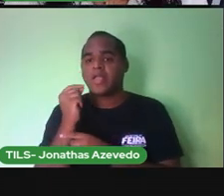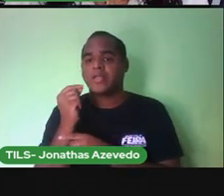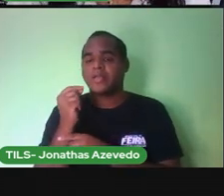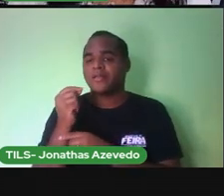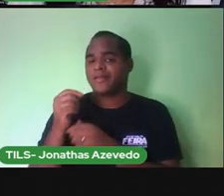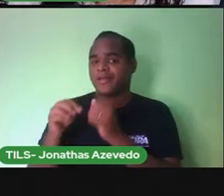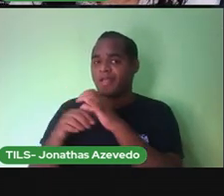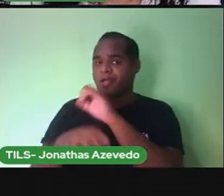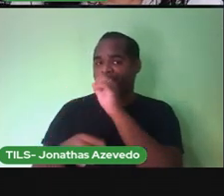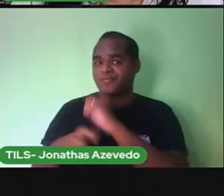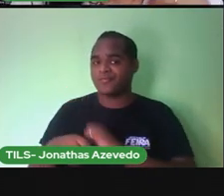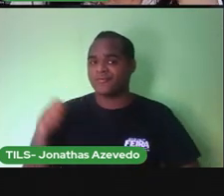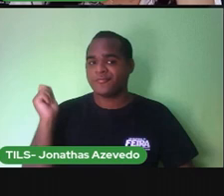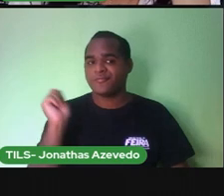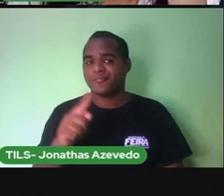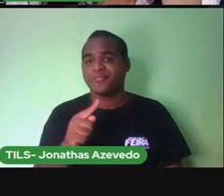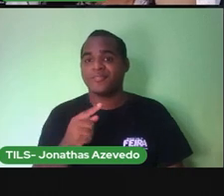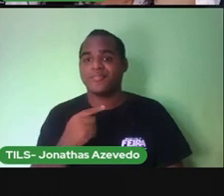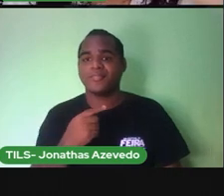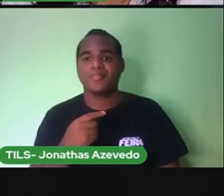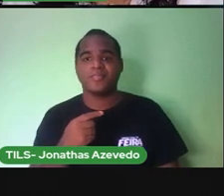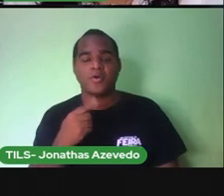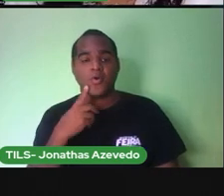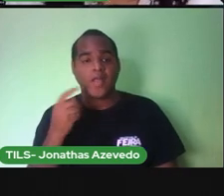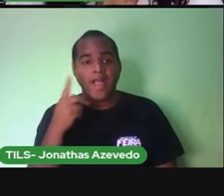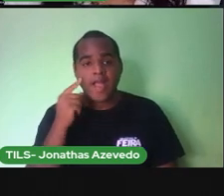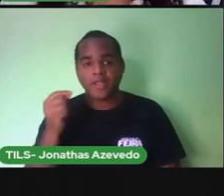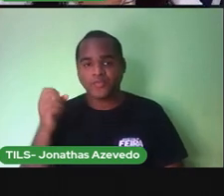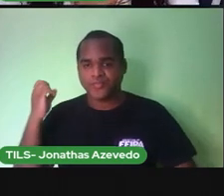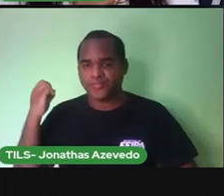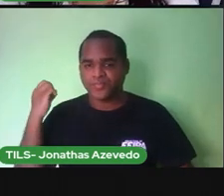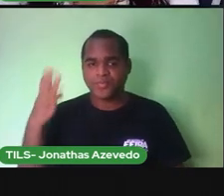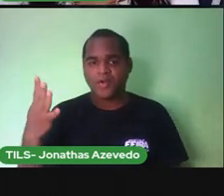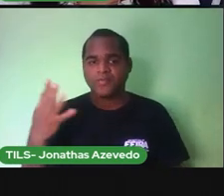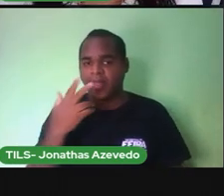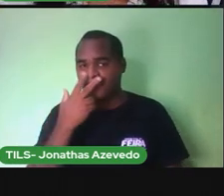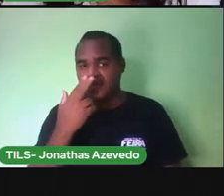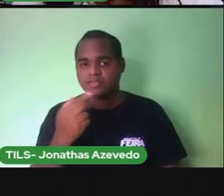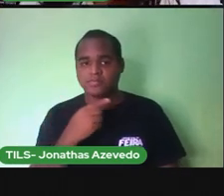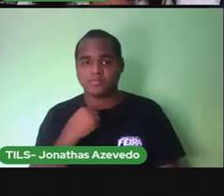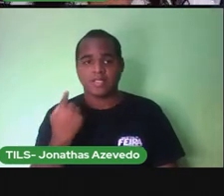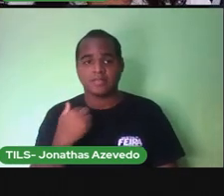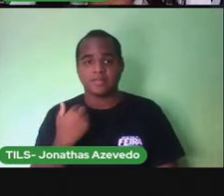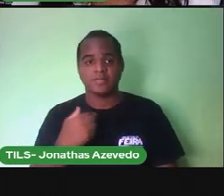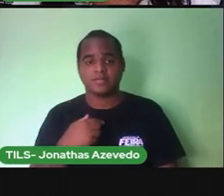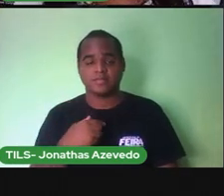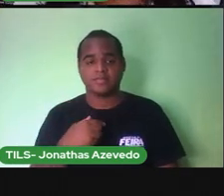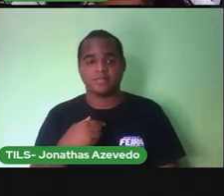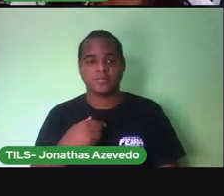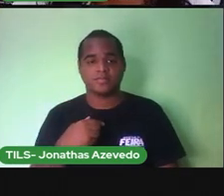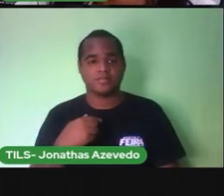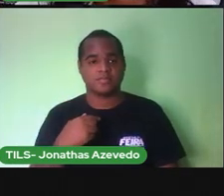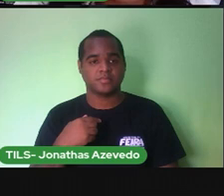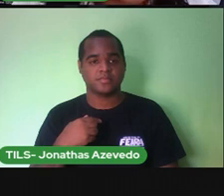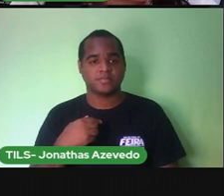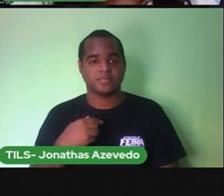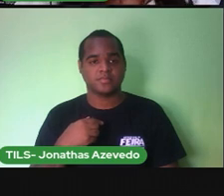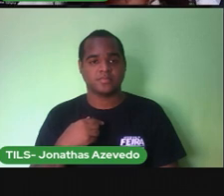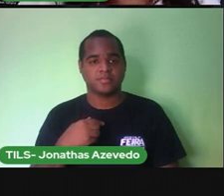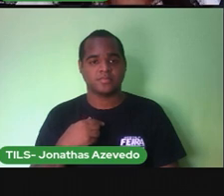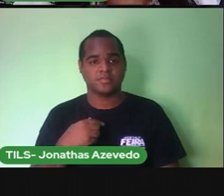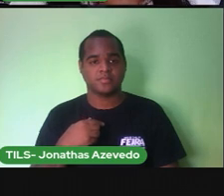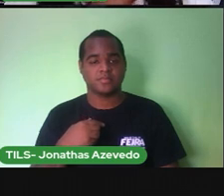gato Não morreu Atirar o pau Ao gato É como a gente faz Com o cachorro A gente A minha cadelinha mesmo A gente pega